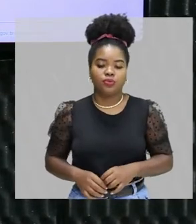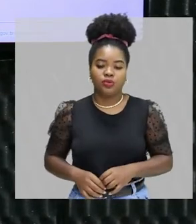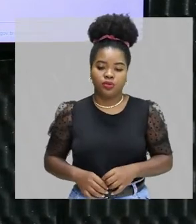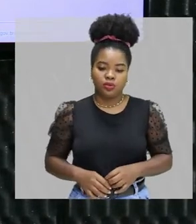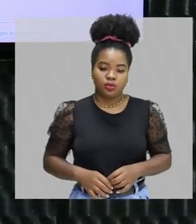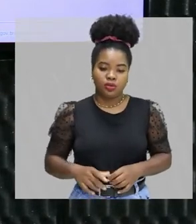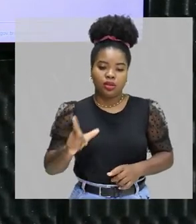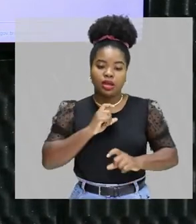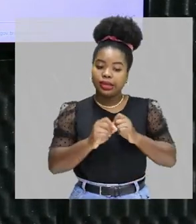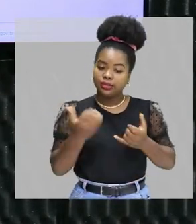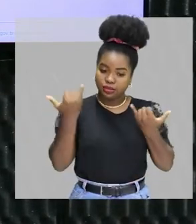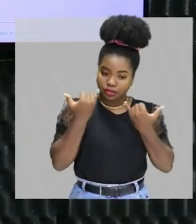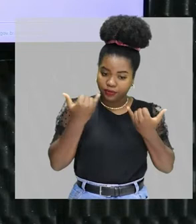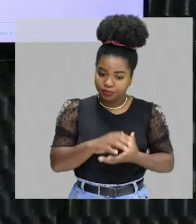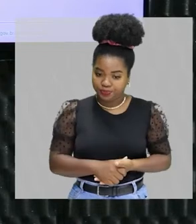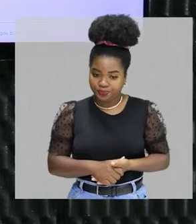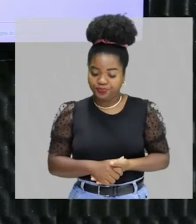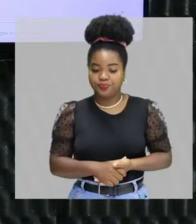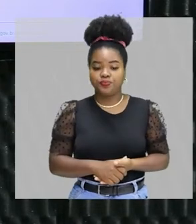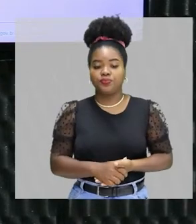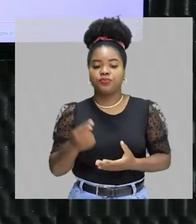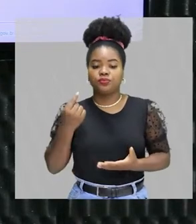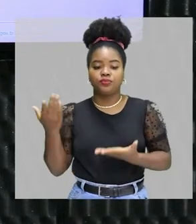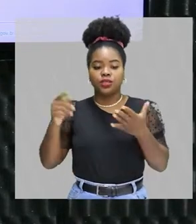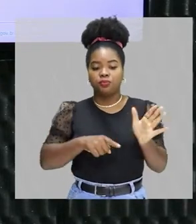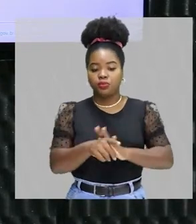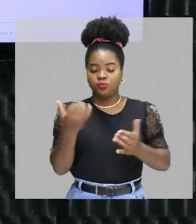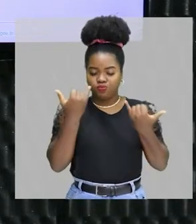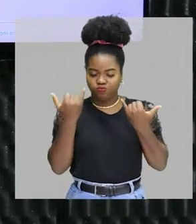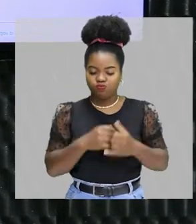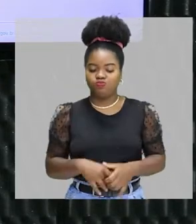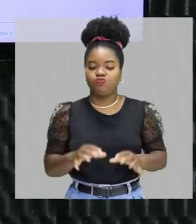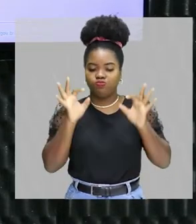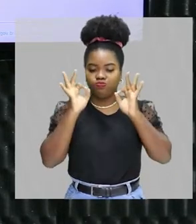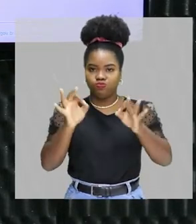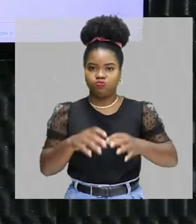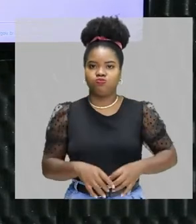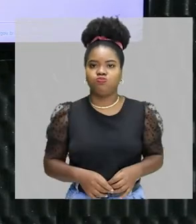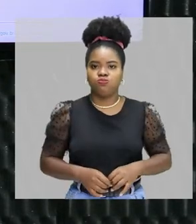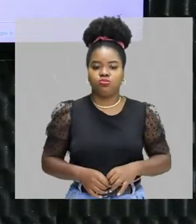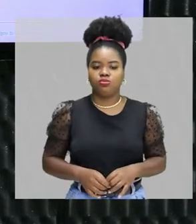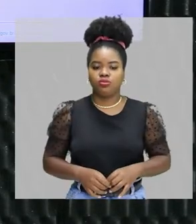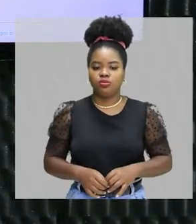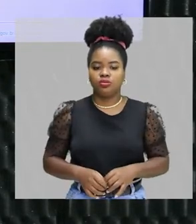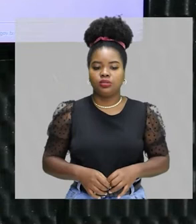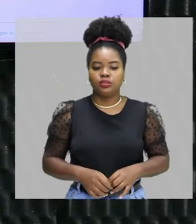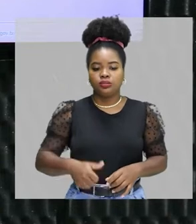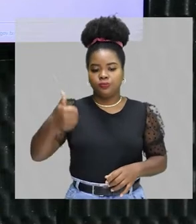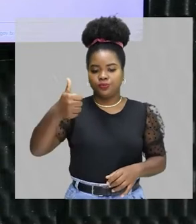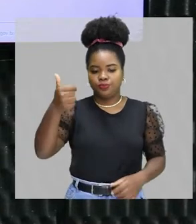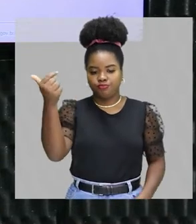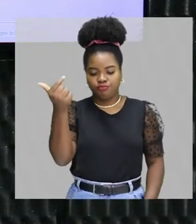Considere os dados do acetato de etila. Então, a questão está trazendo algumas informações. Baixa solubilidade em água.